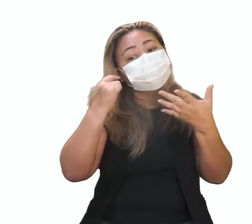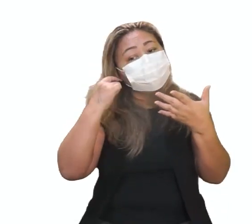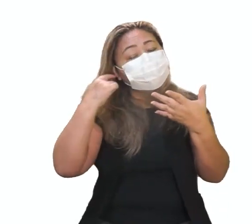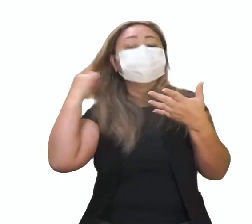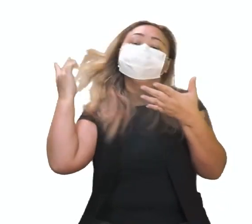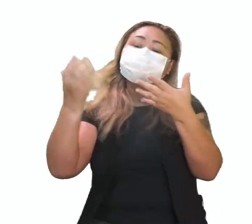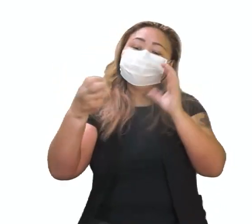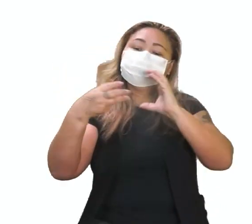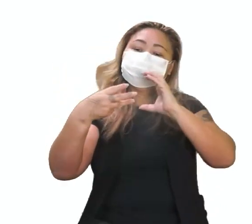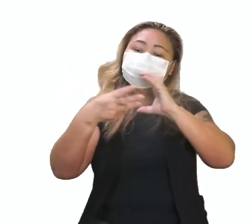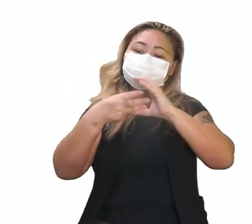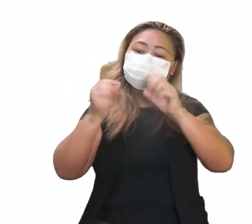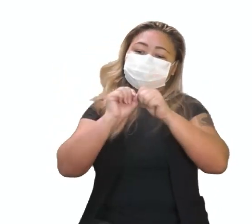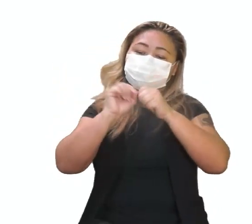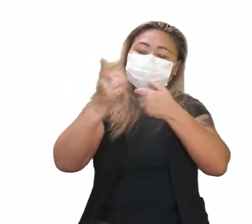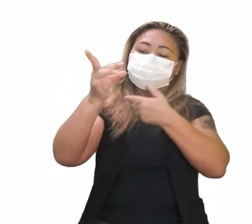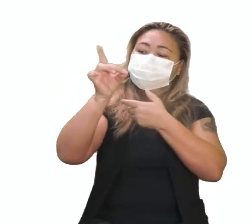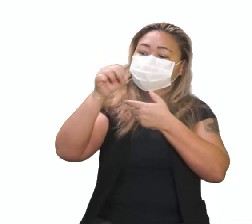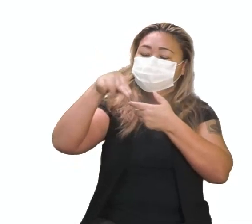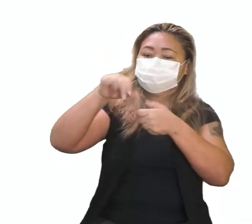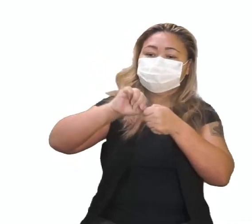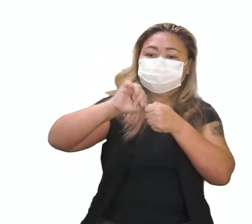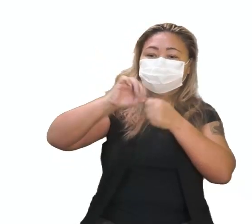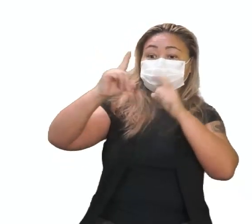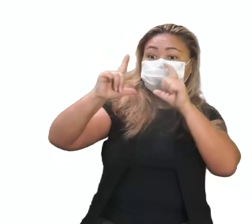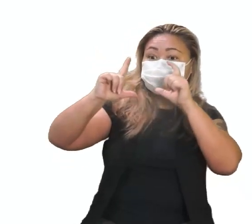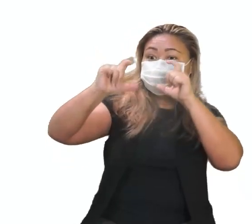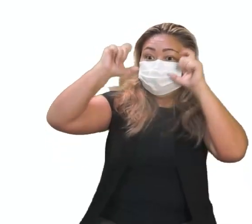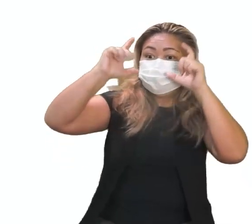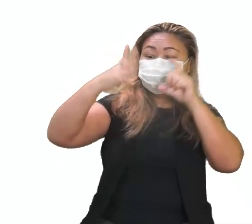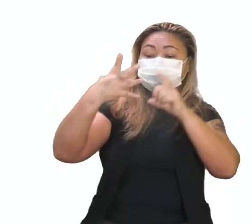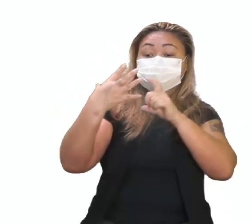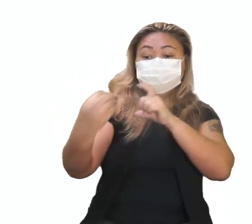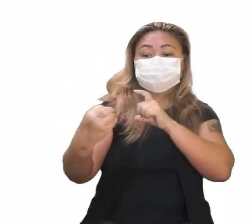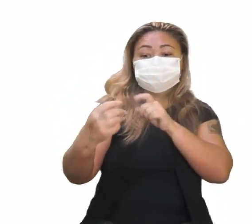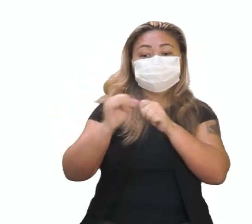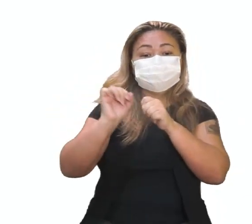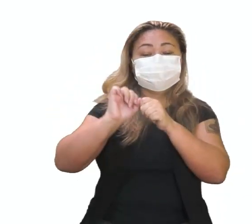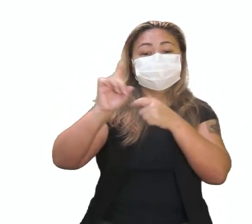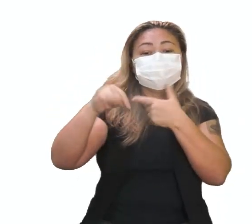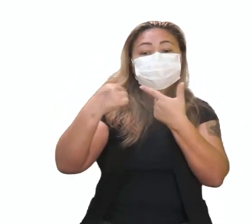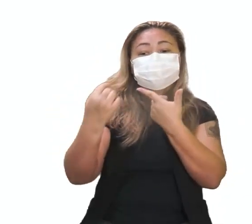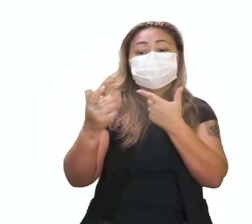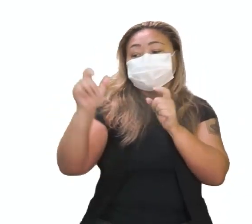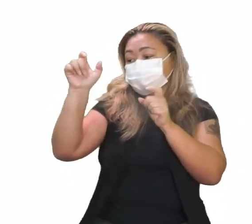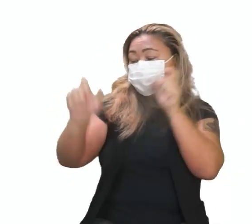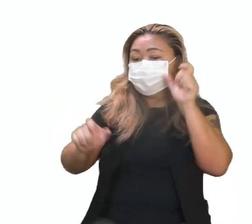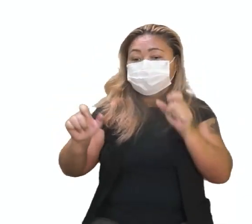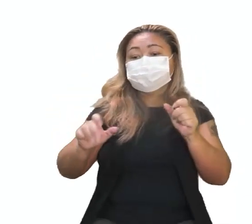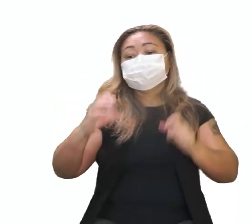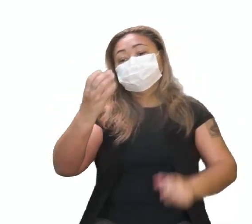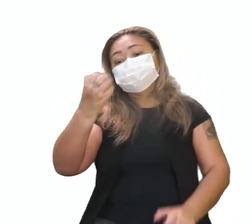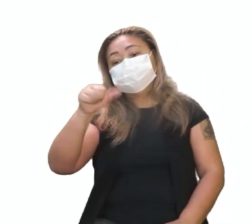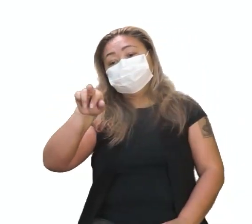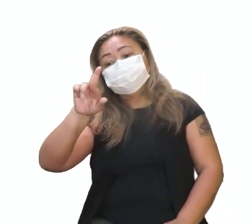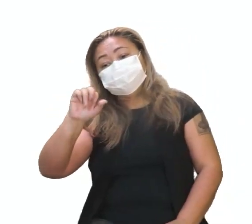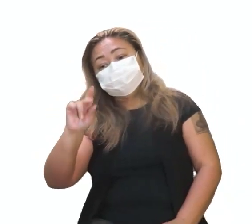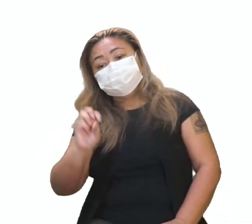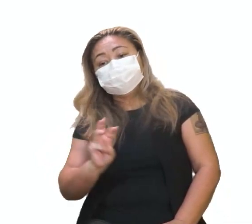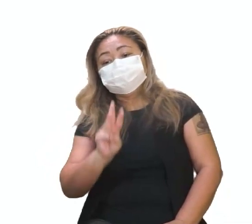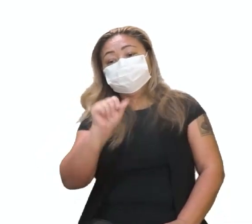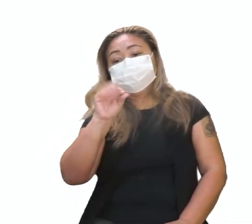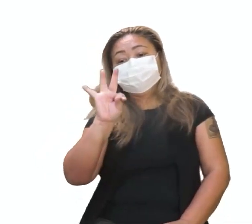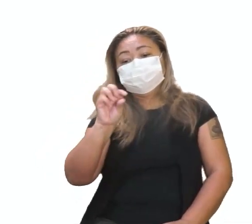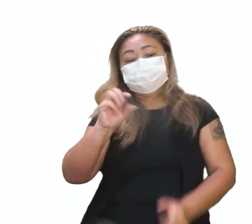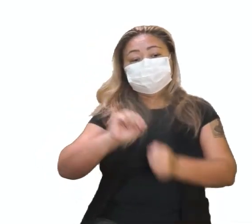genético, células que contêm DNA. E aí, ela fez essa fotografia. E aí, Watson e Crick conseguiram construir a partir das